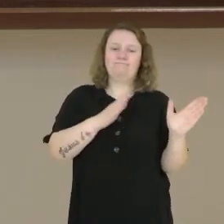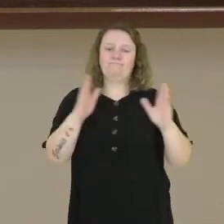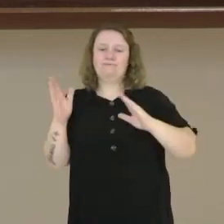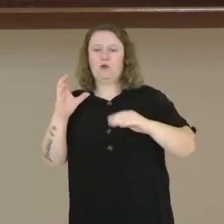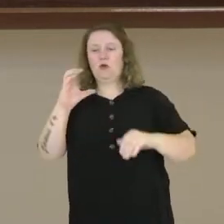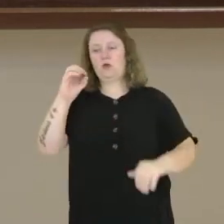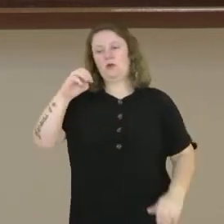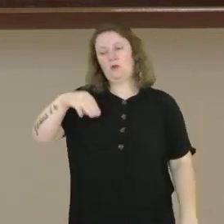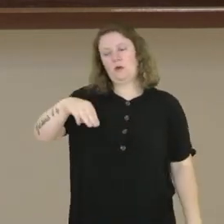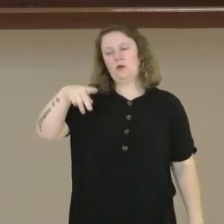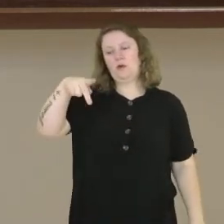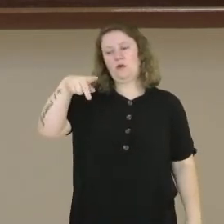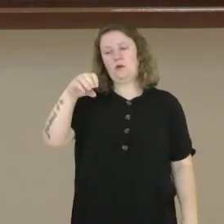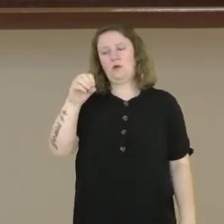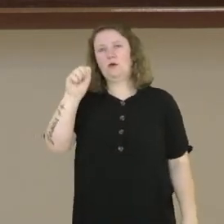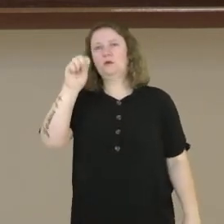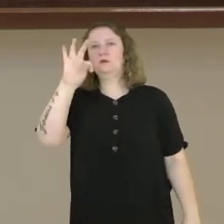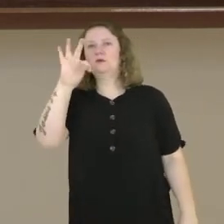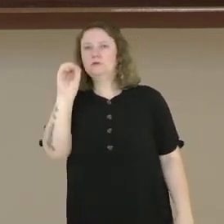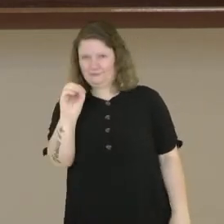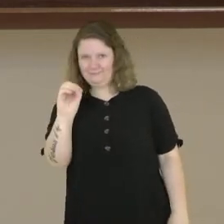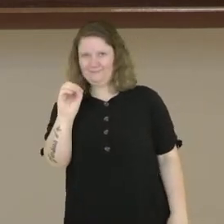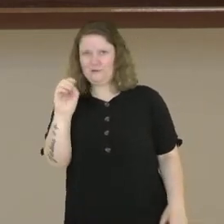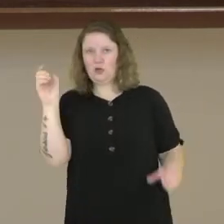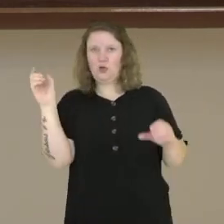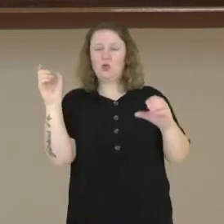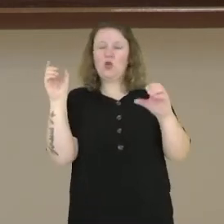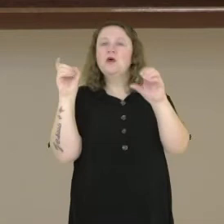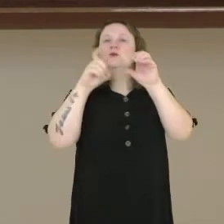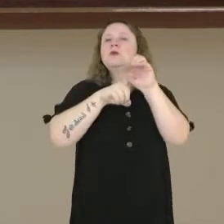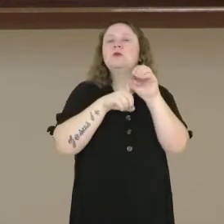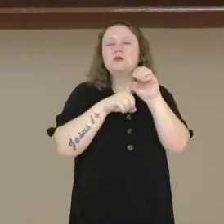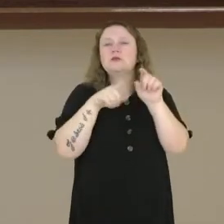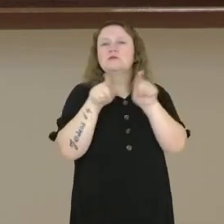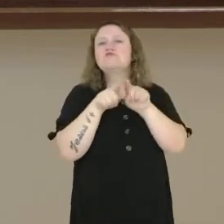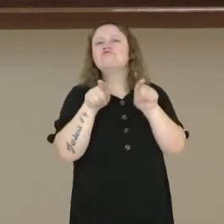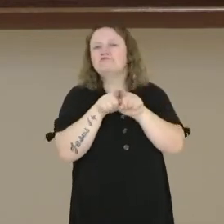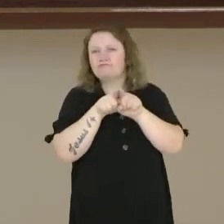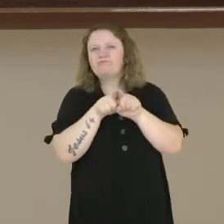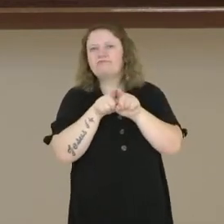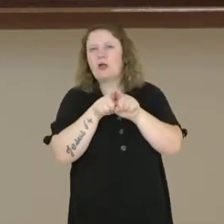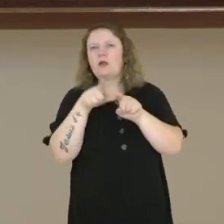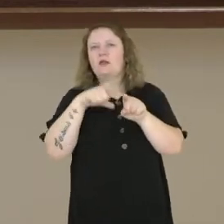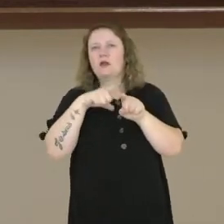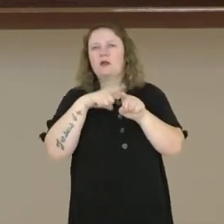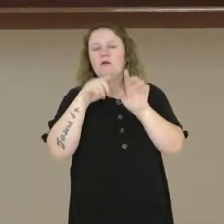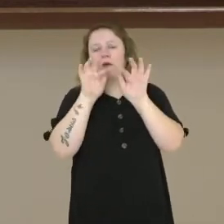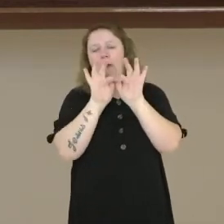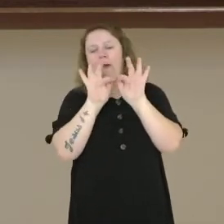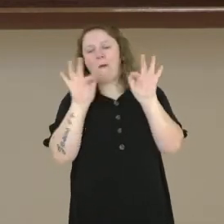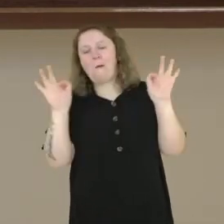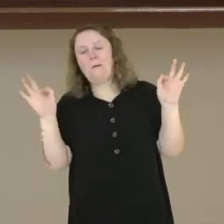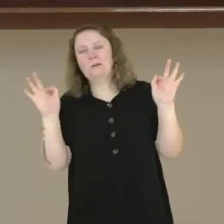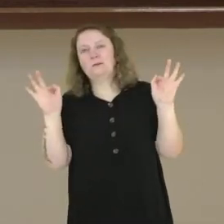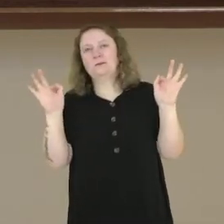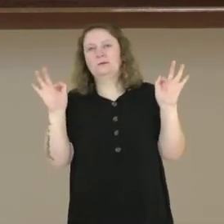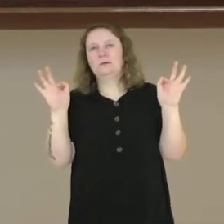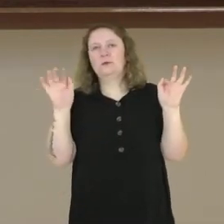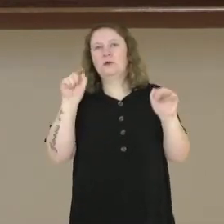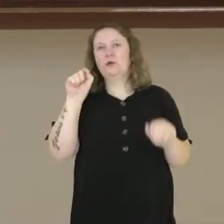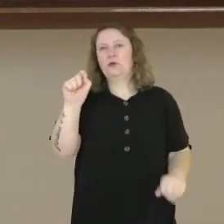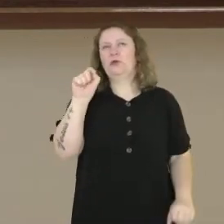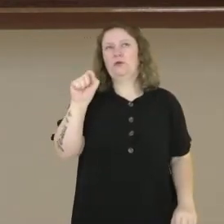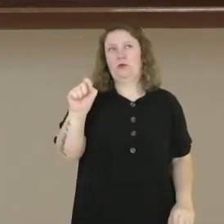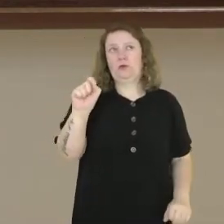subordinação, porque nós temos a presença da conjunção subordinativa que. Neste